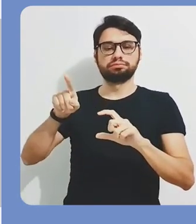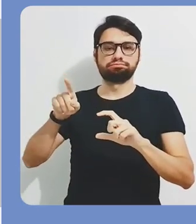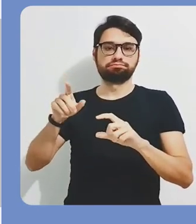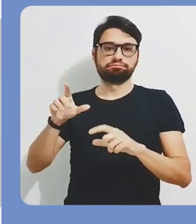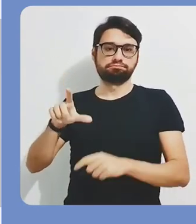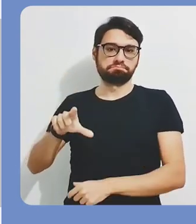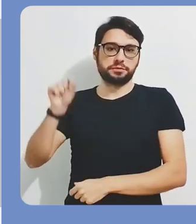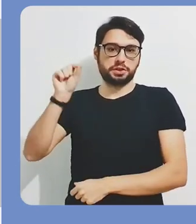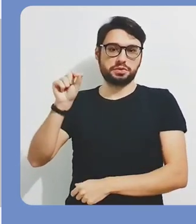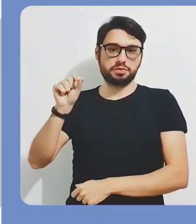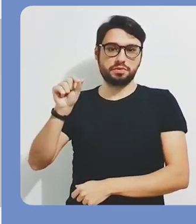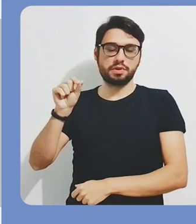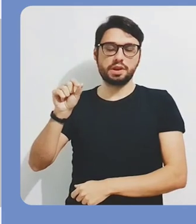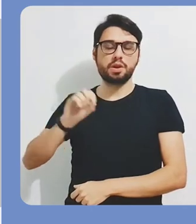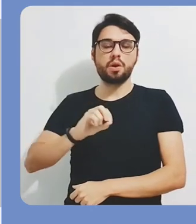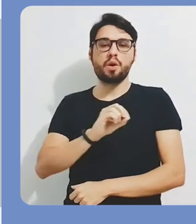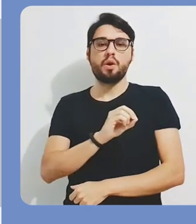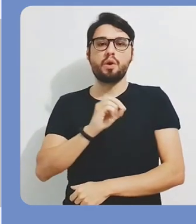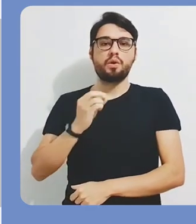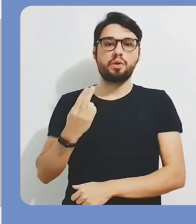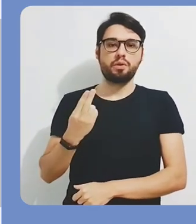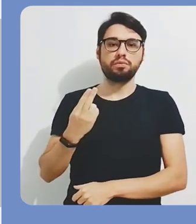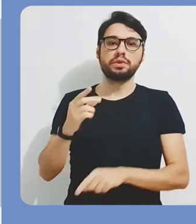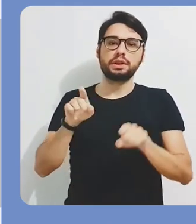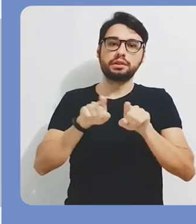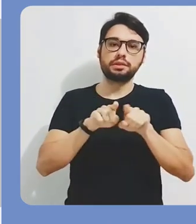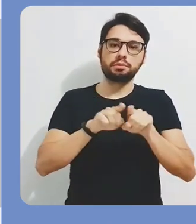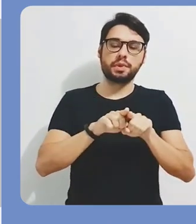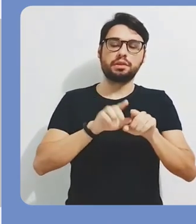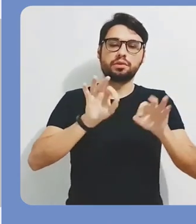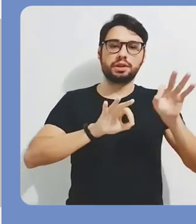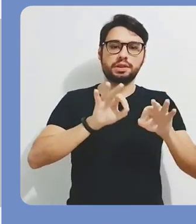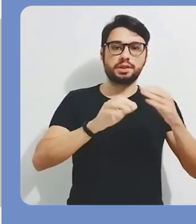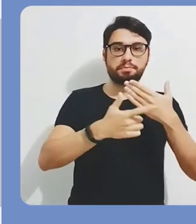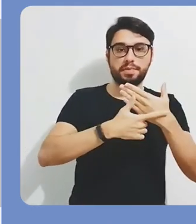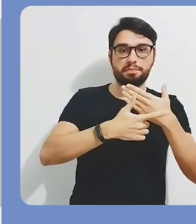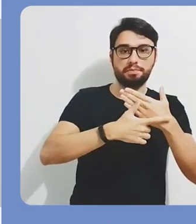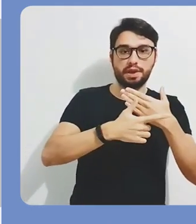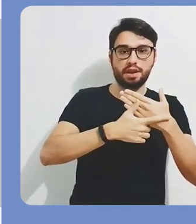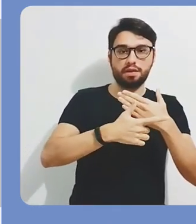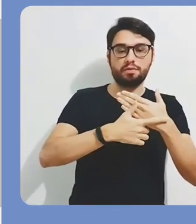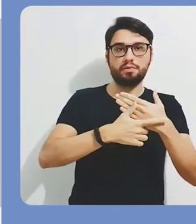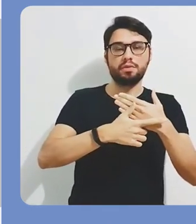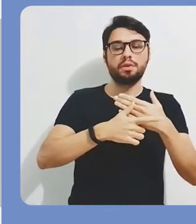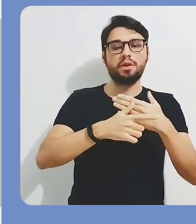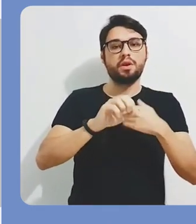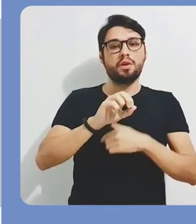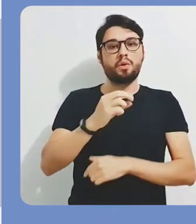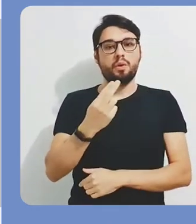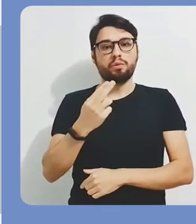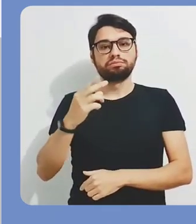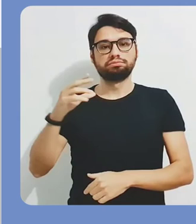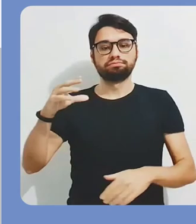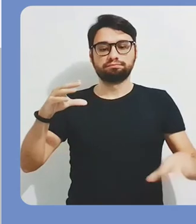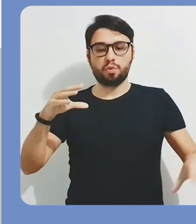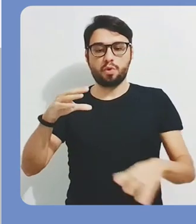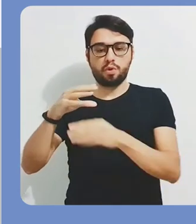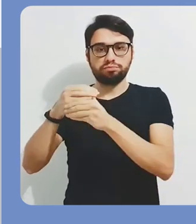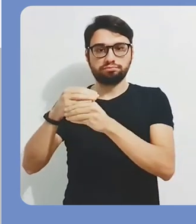tem ativo dentro do sistema UFSC. E você pode selecionar uma daquelas opções que você selecionou,